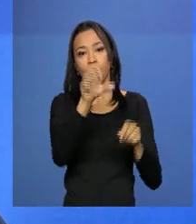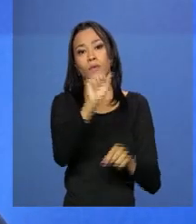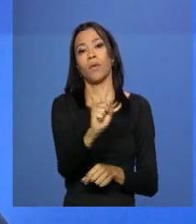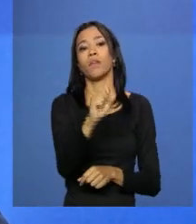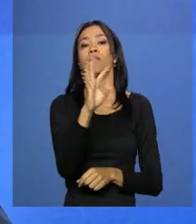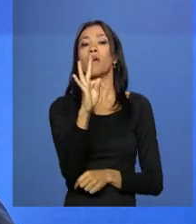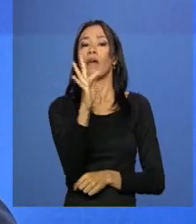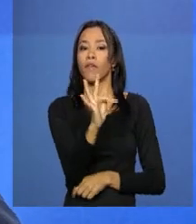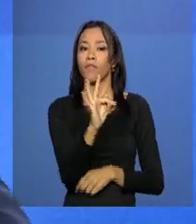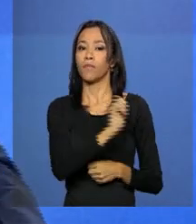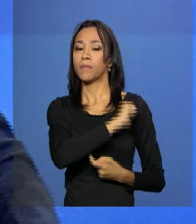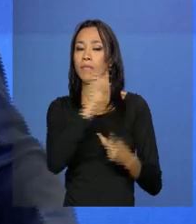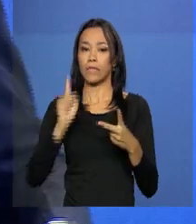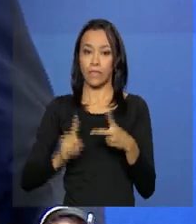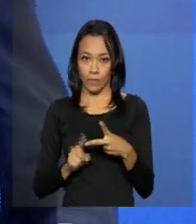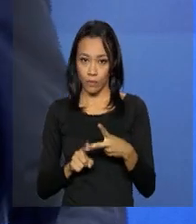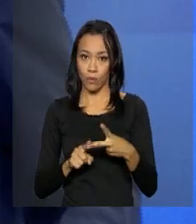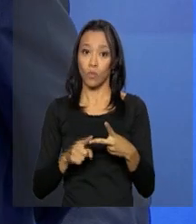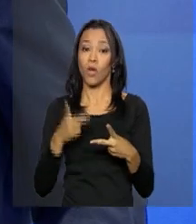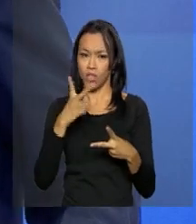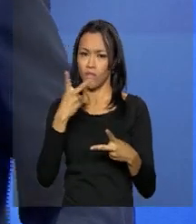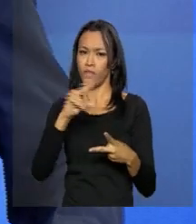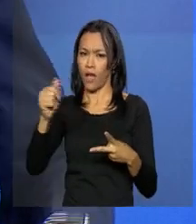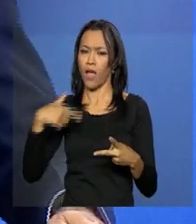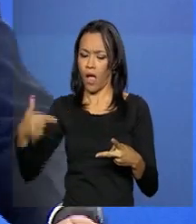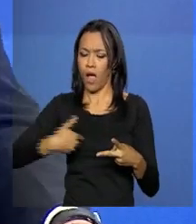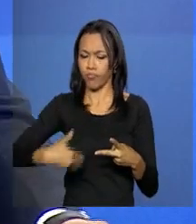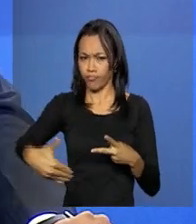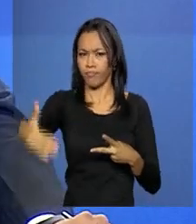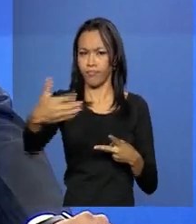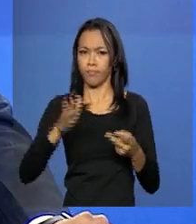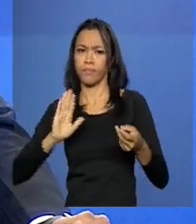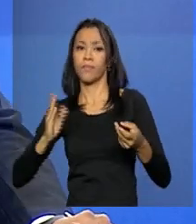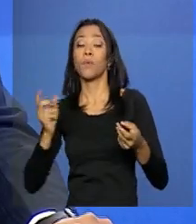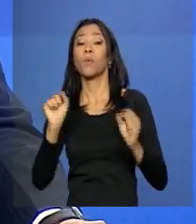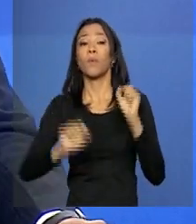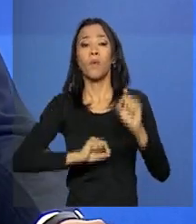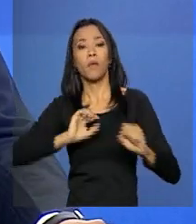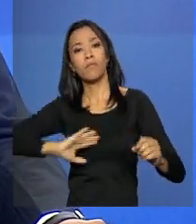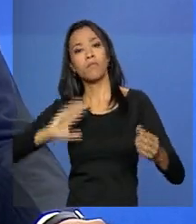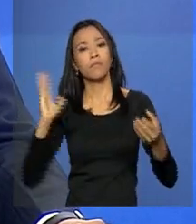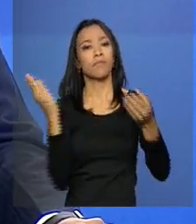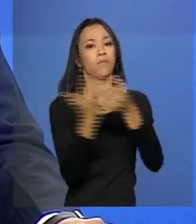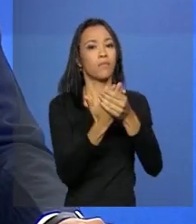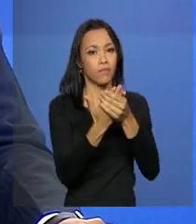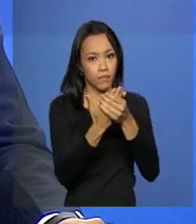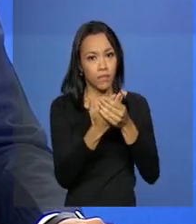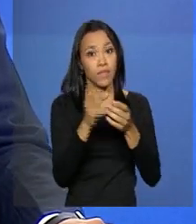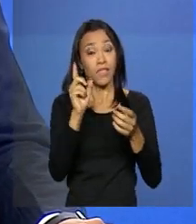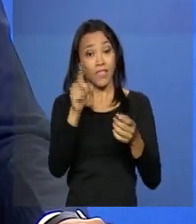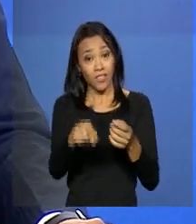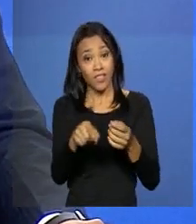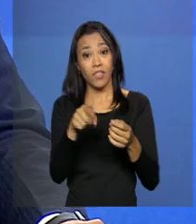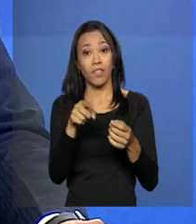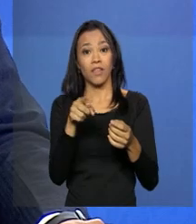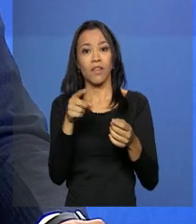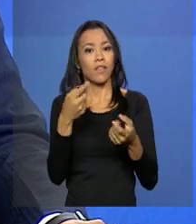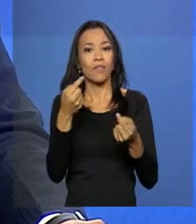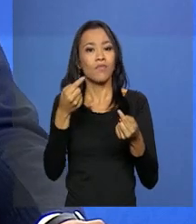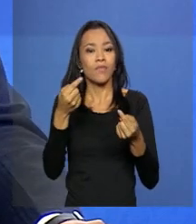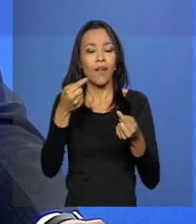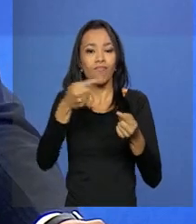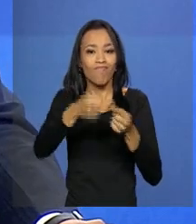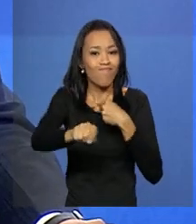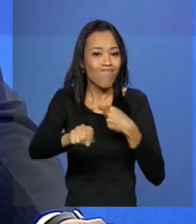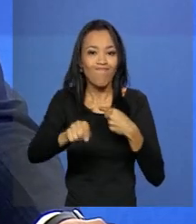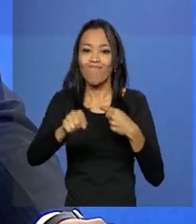Em segundo lugar, estaremos dando entrada agora numa ação de controle de constitucionalidade concentrada,